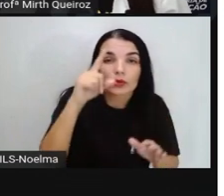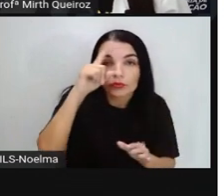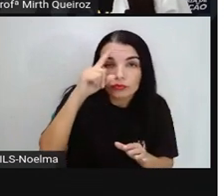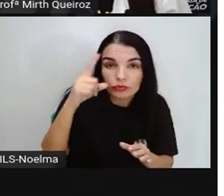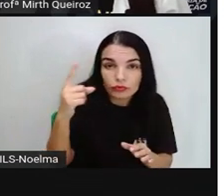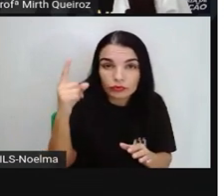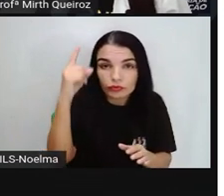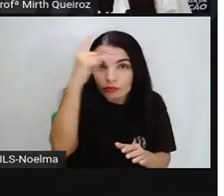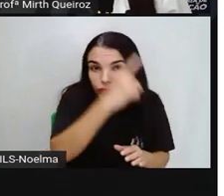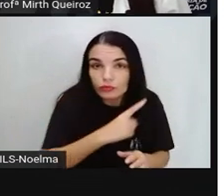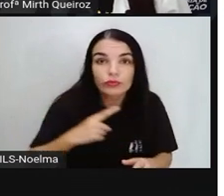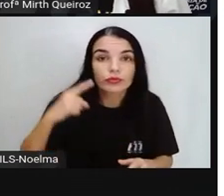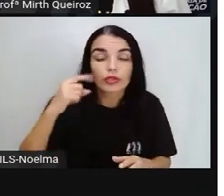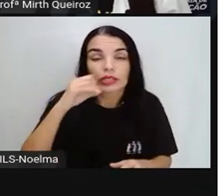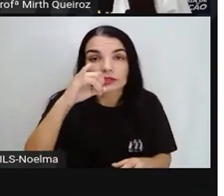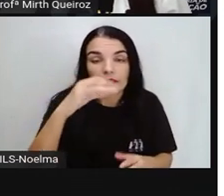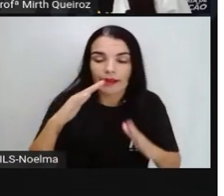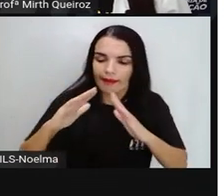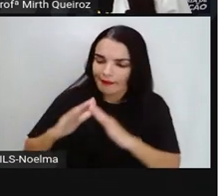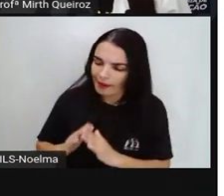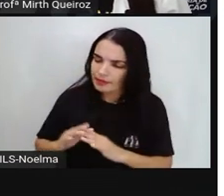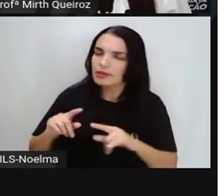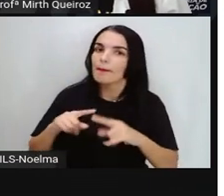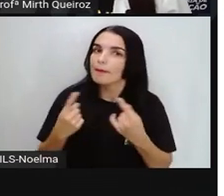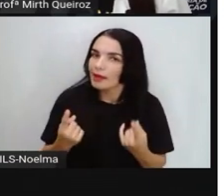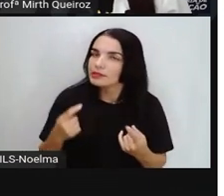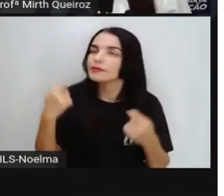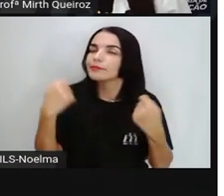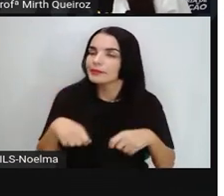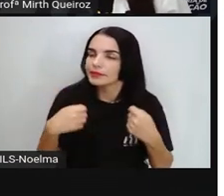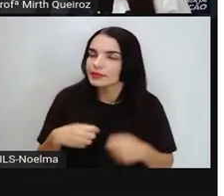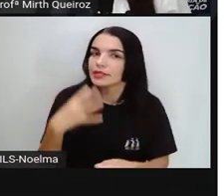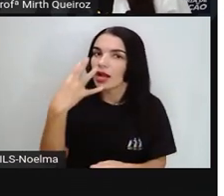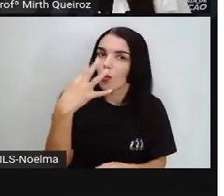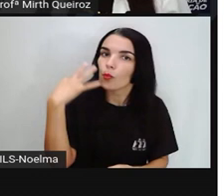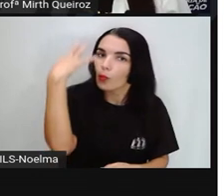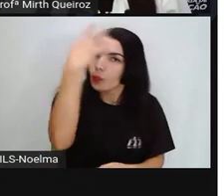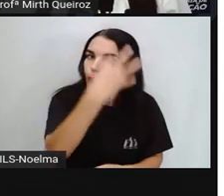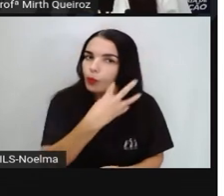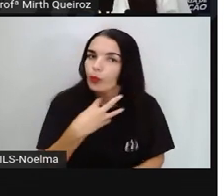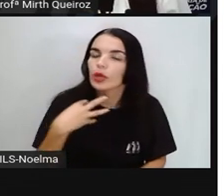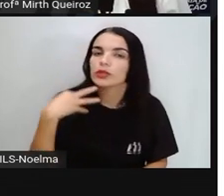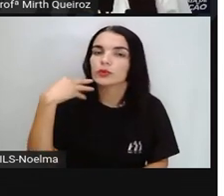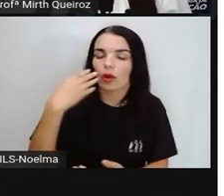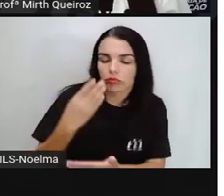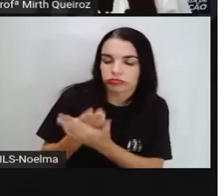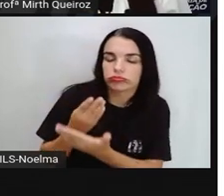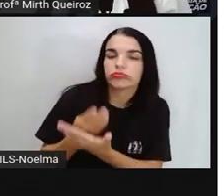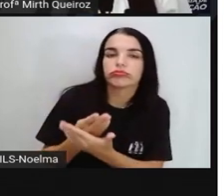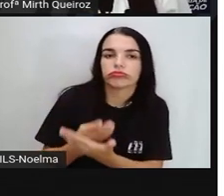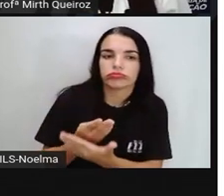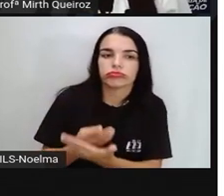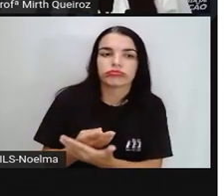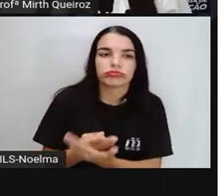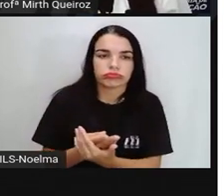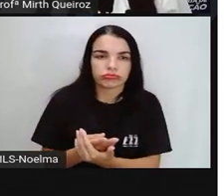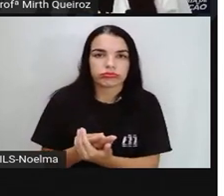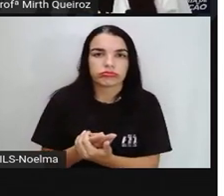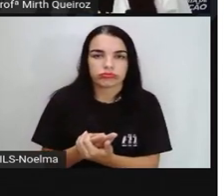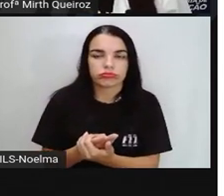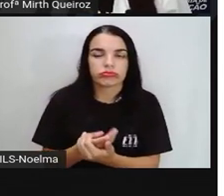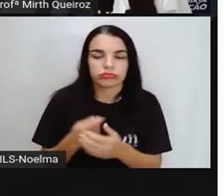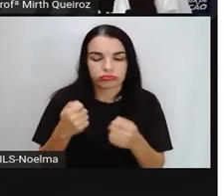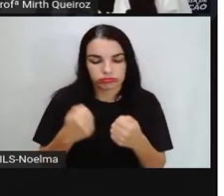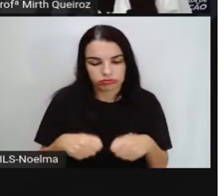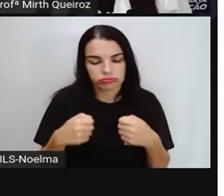casa, vocês devem disponibilizar as quatro horas, certo? para poder fazer as atividades